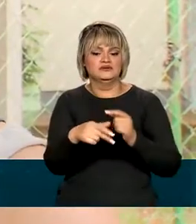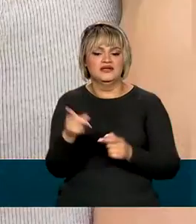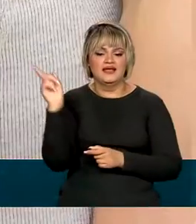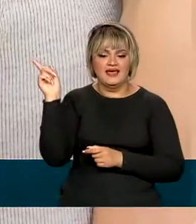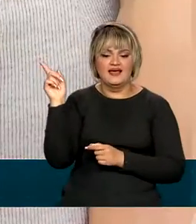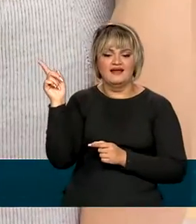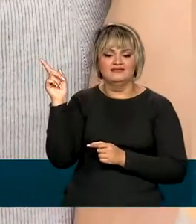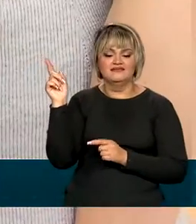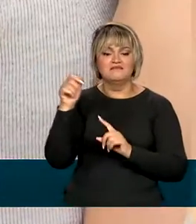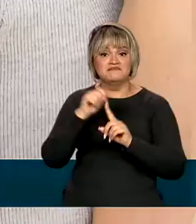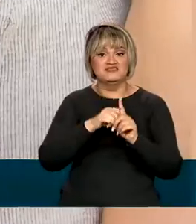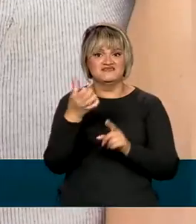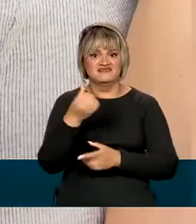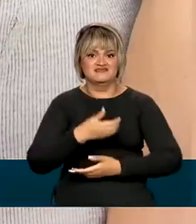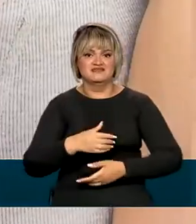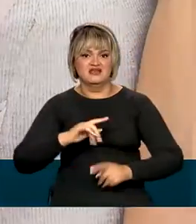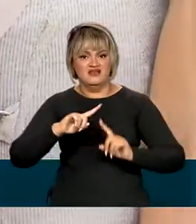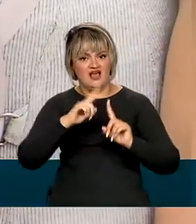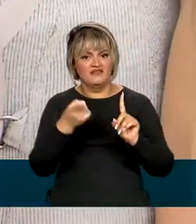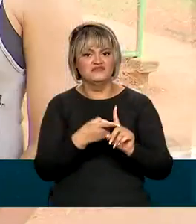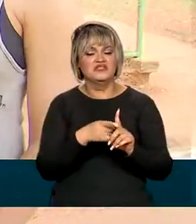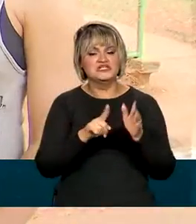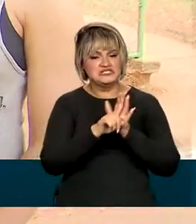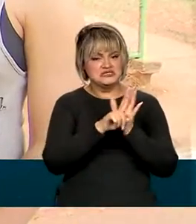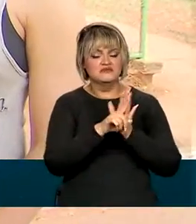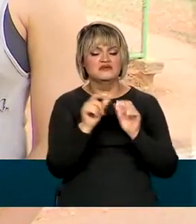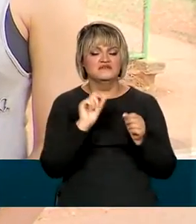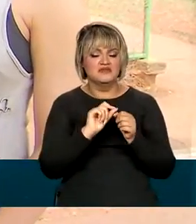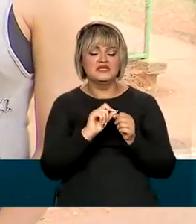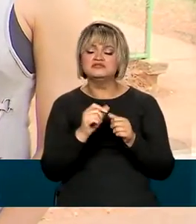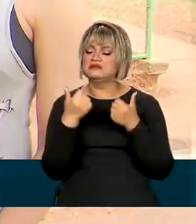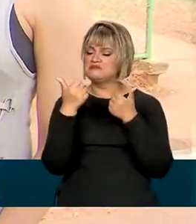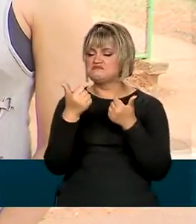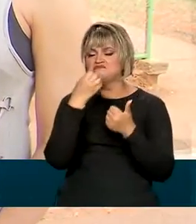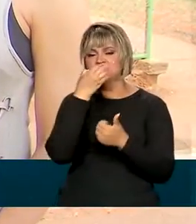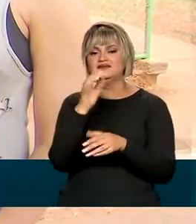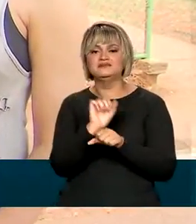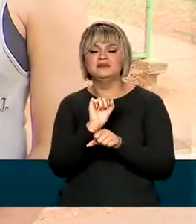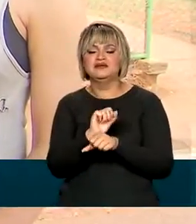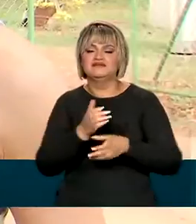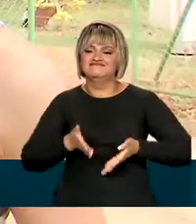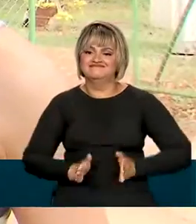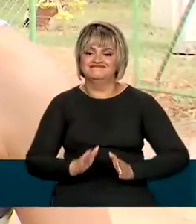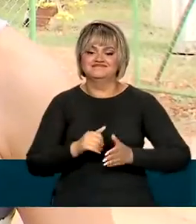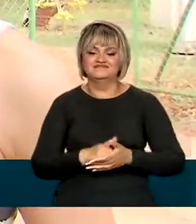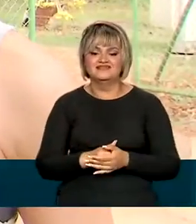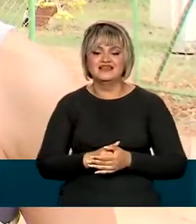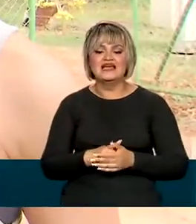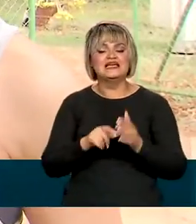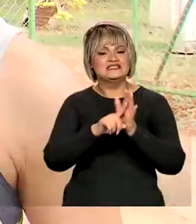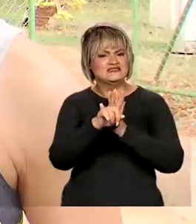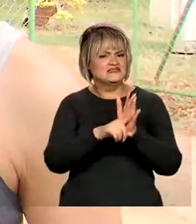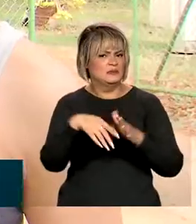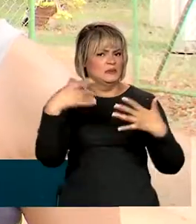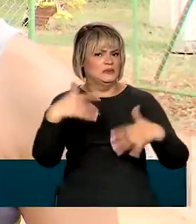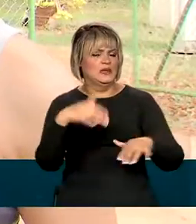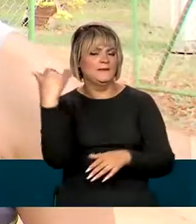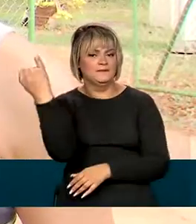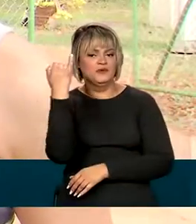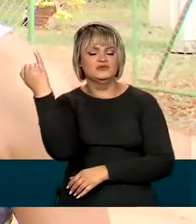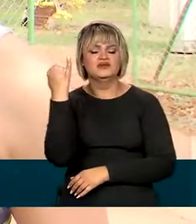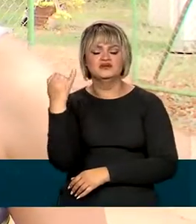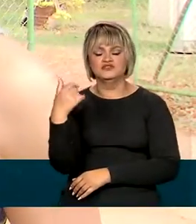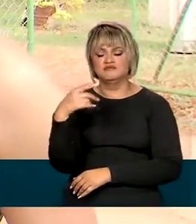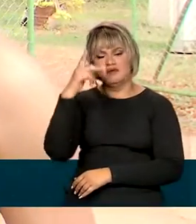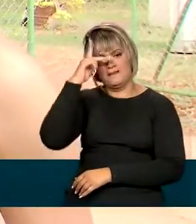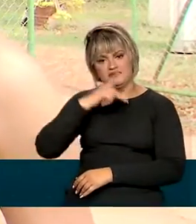que está grávida de seis meses, já fez os exames e agora está pronta para a chegada do bebê. Esses exames são primordiais não só para a